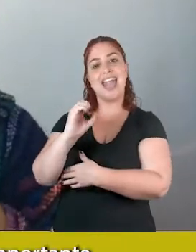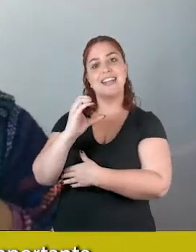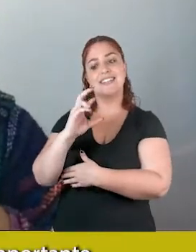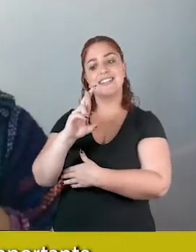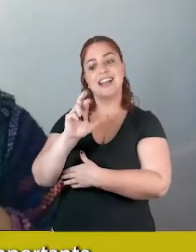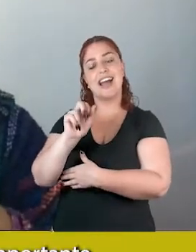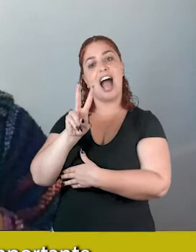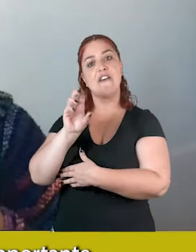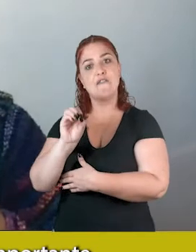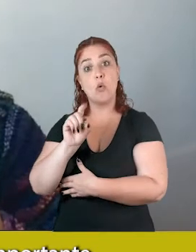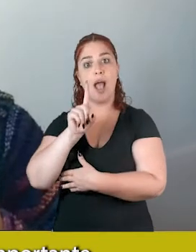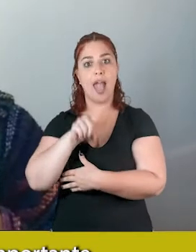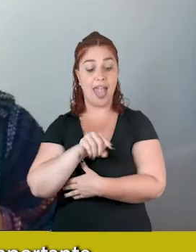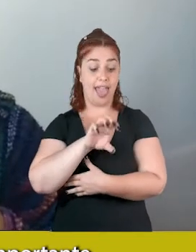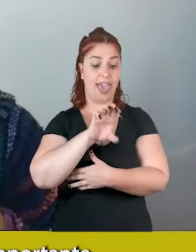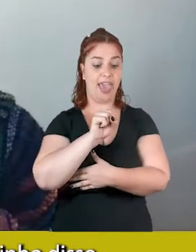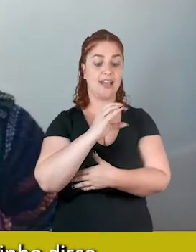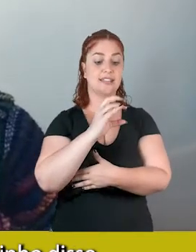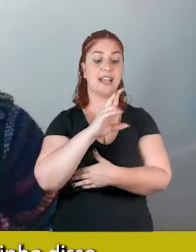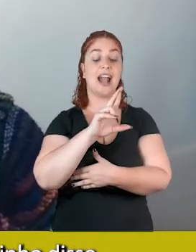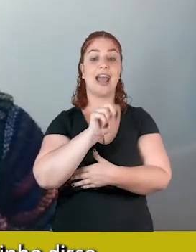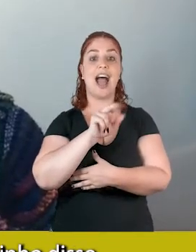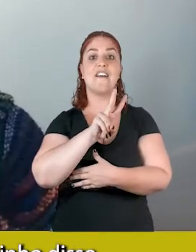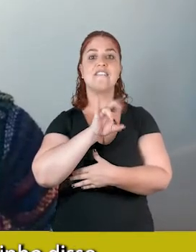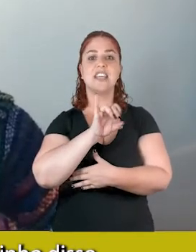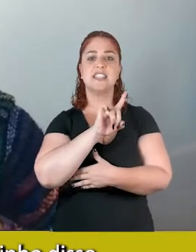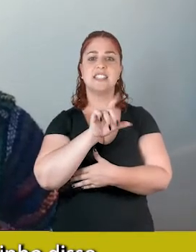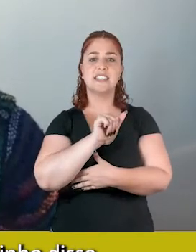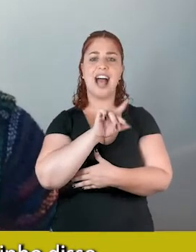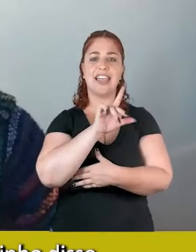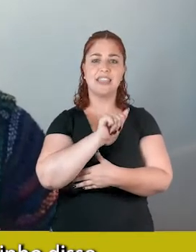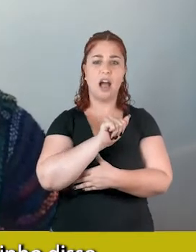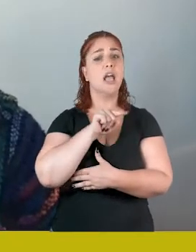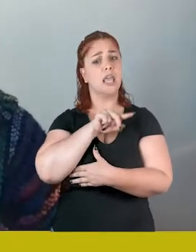acho que isso é bem importante. Você quer falar um pouquinho disso?